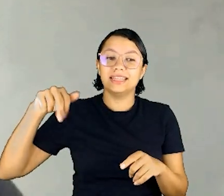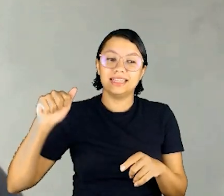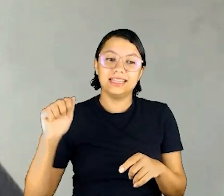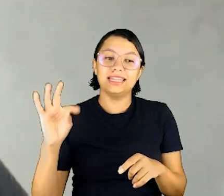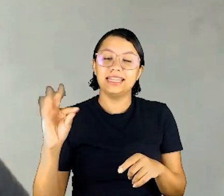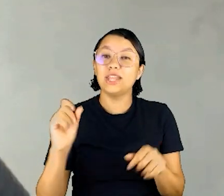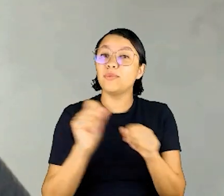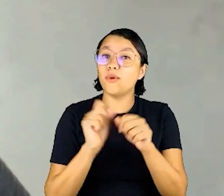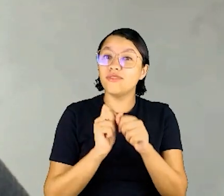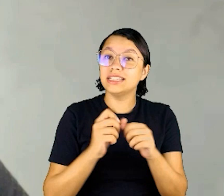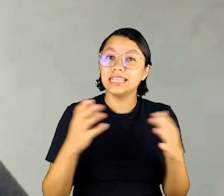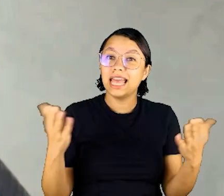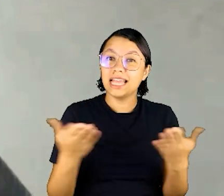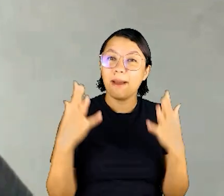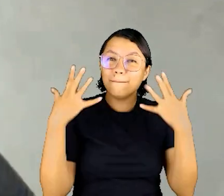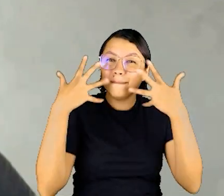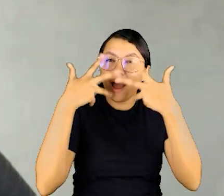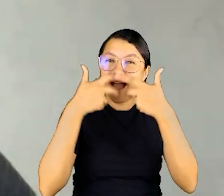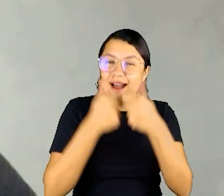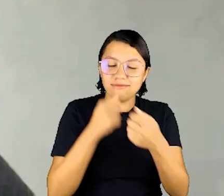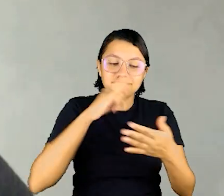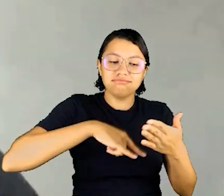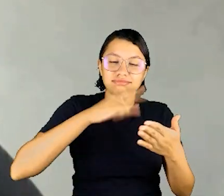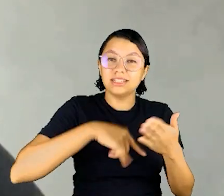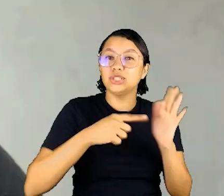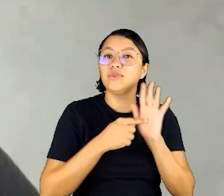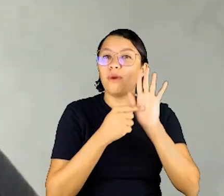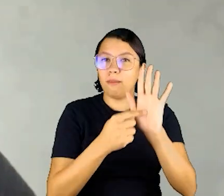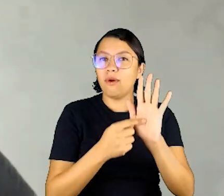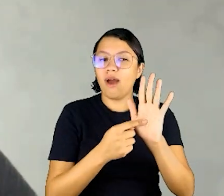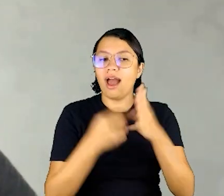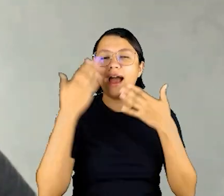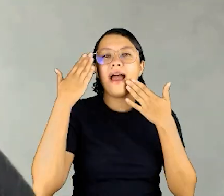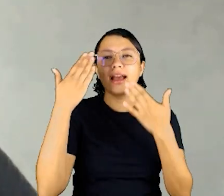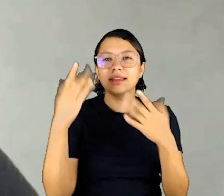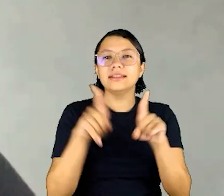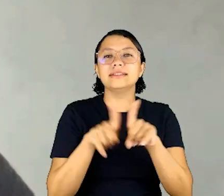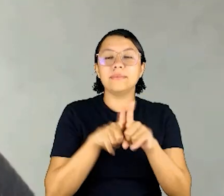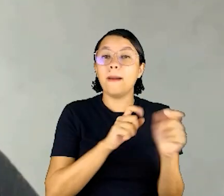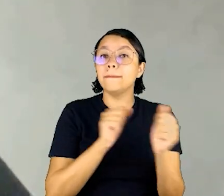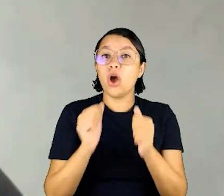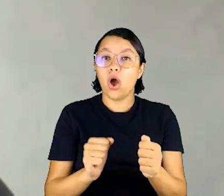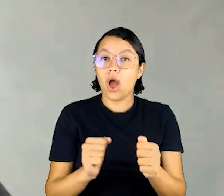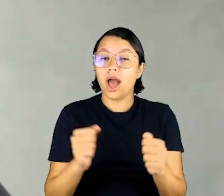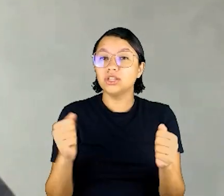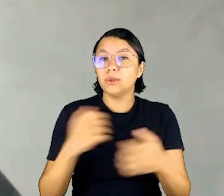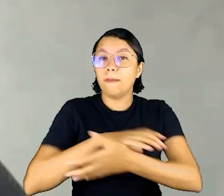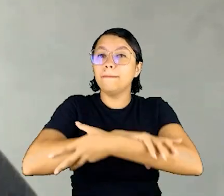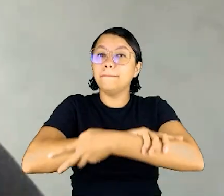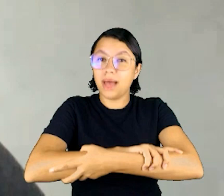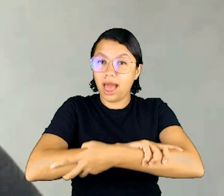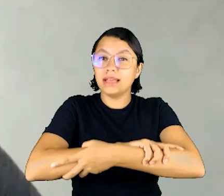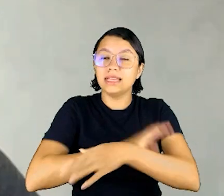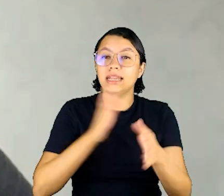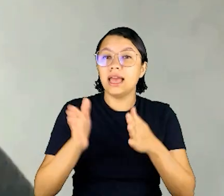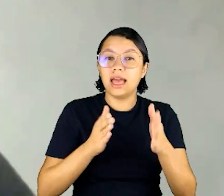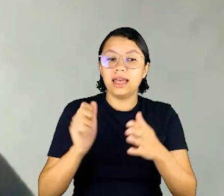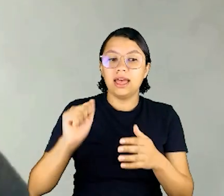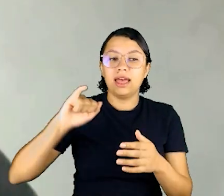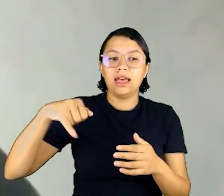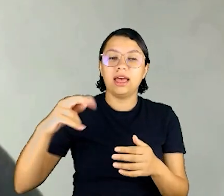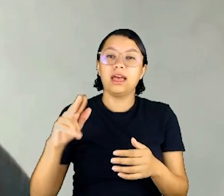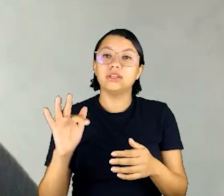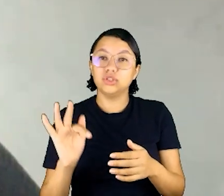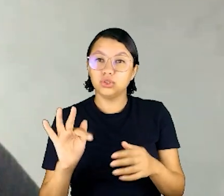Negro, por desenvolver diretamente essa belíssima cartilha que foi apresentada. Agradecer também a possibilidade de parceria